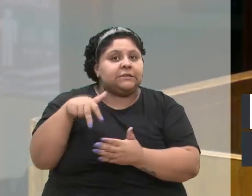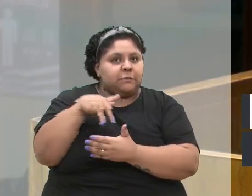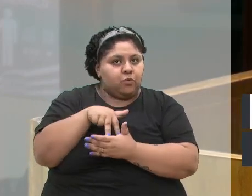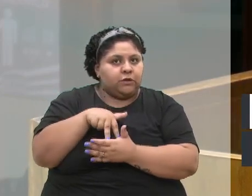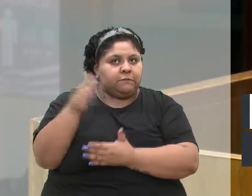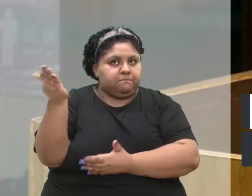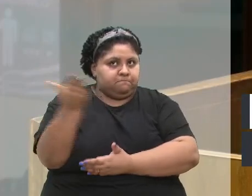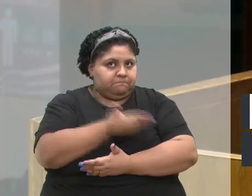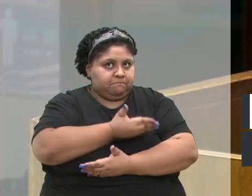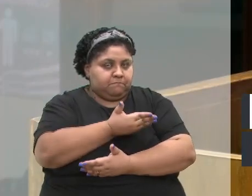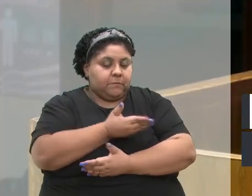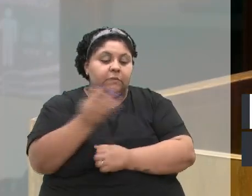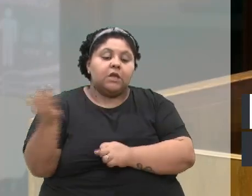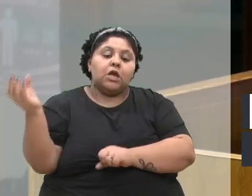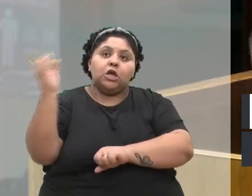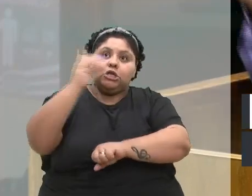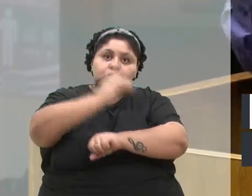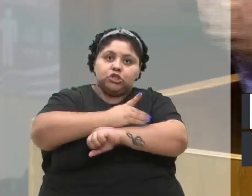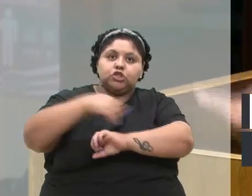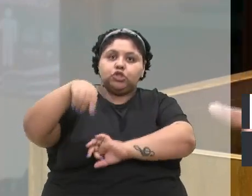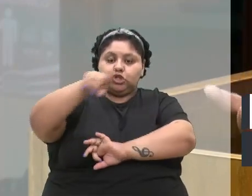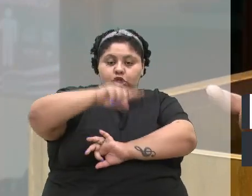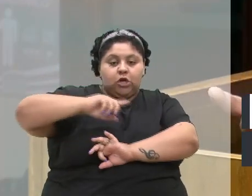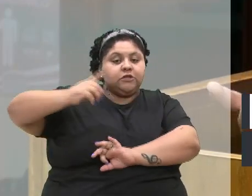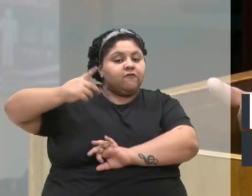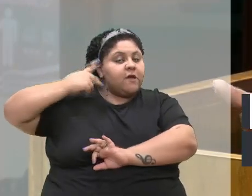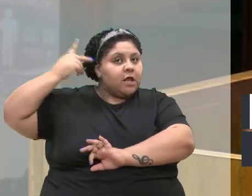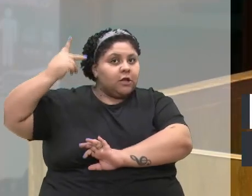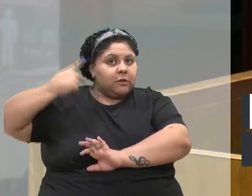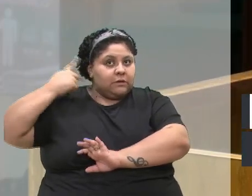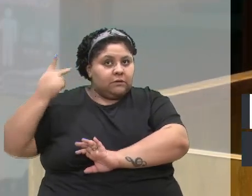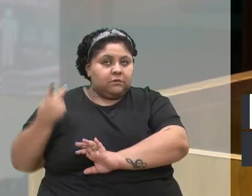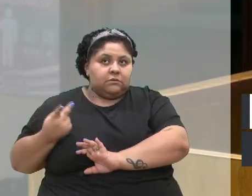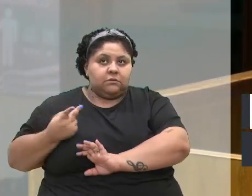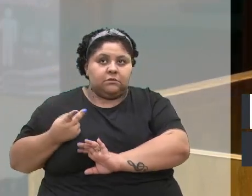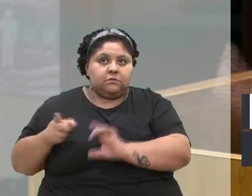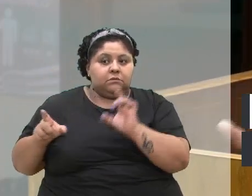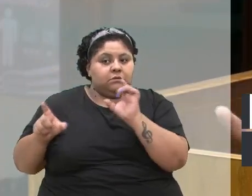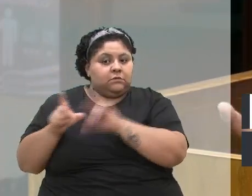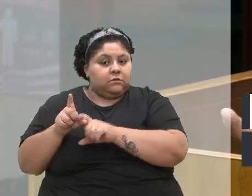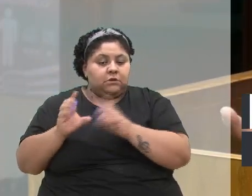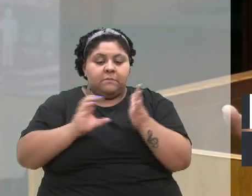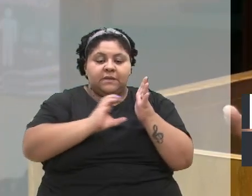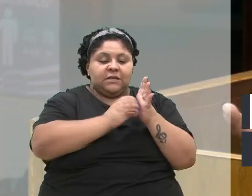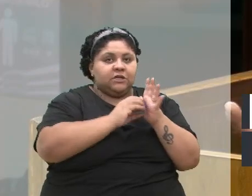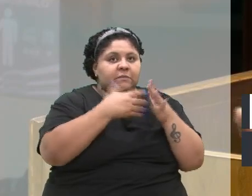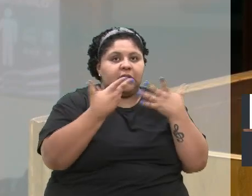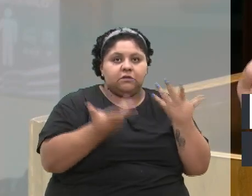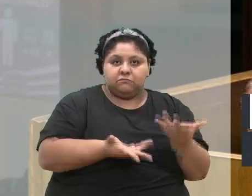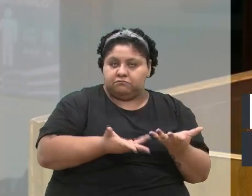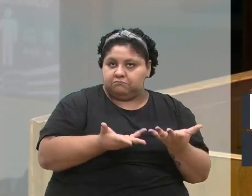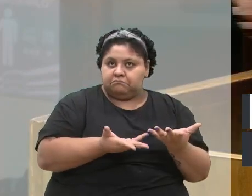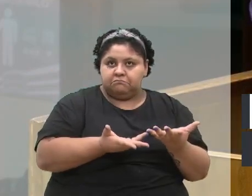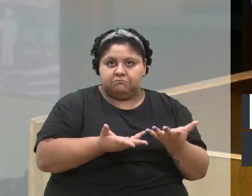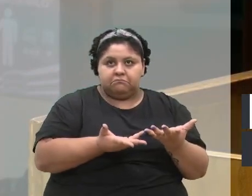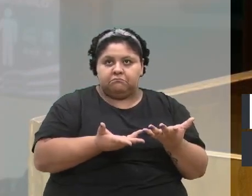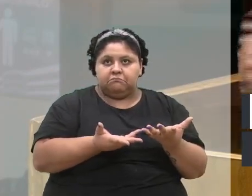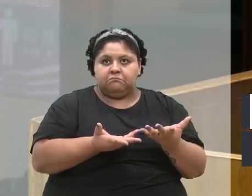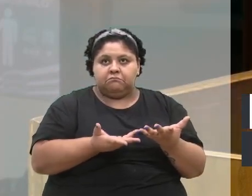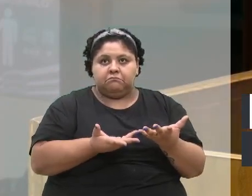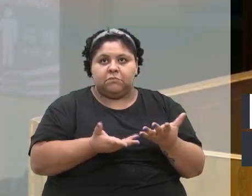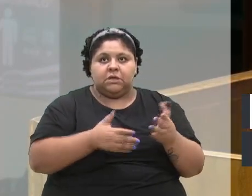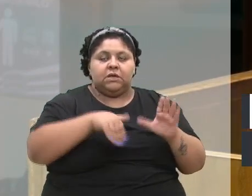senhoras e senhores, que o dia que nós, vereadores, independente de partido, independente de